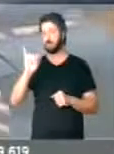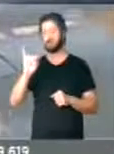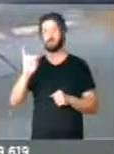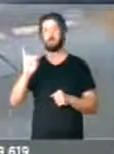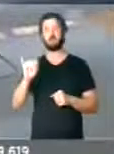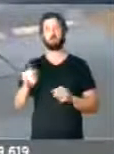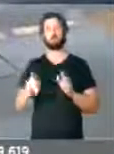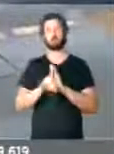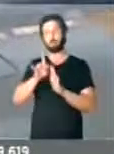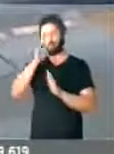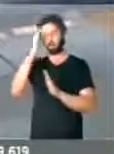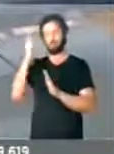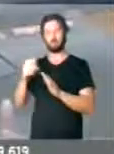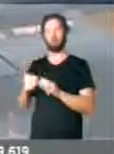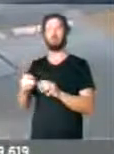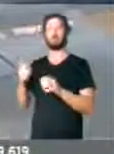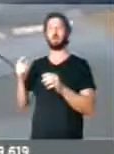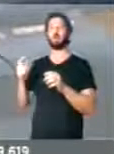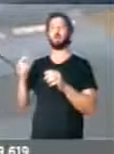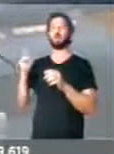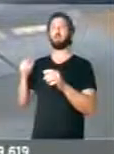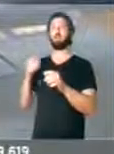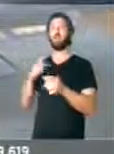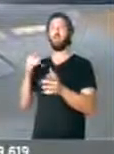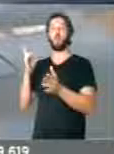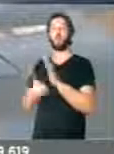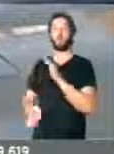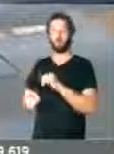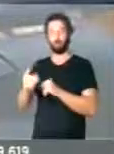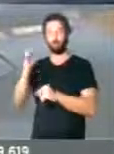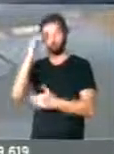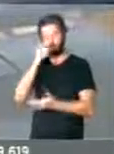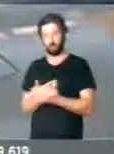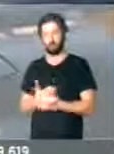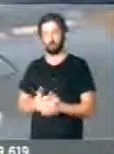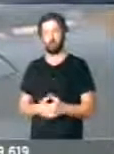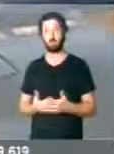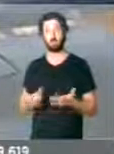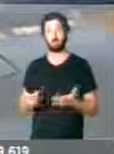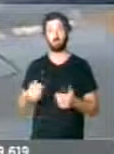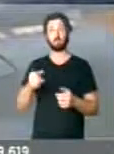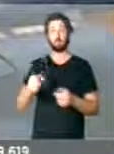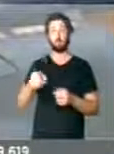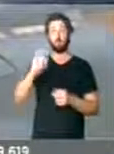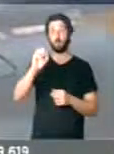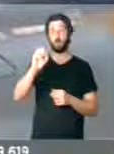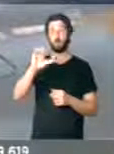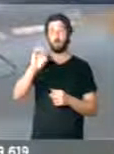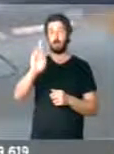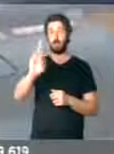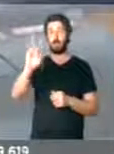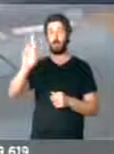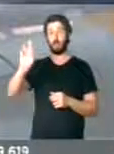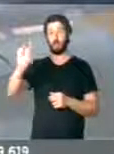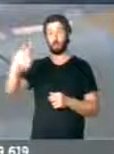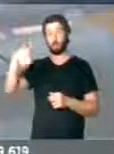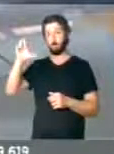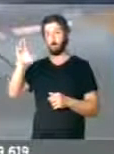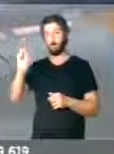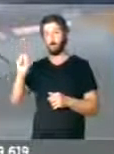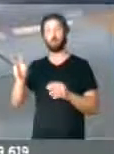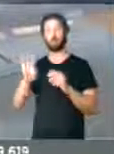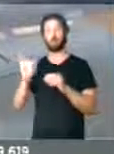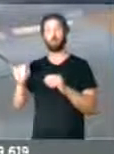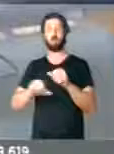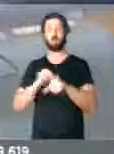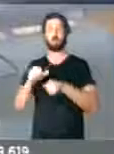fé, e portanto, quero aqui registrar a maior importância dessa decisão, o Bispo Oscar Romero será beatificado a caminho da